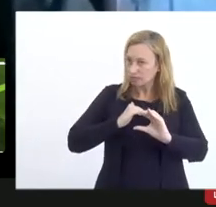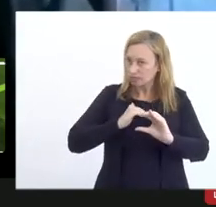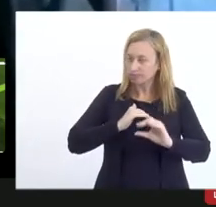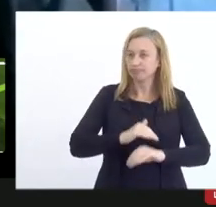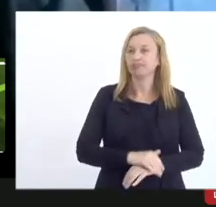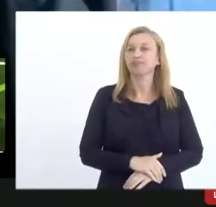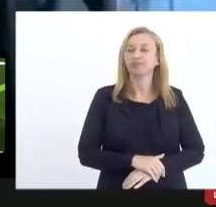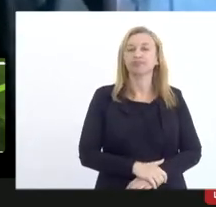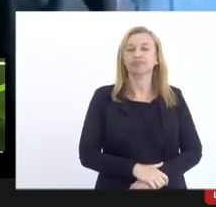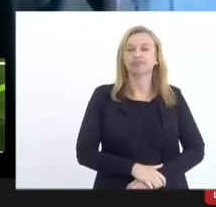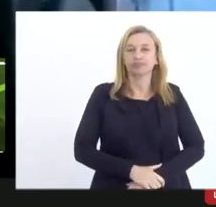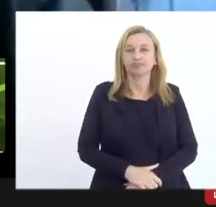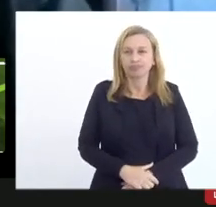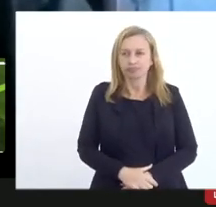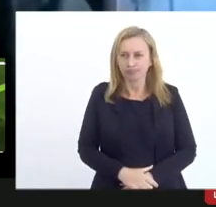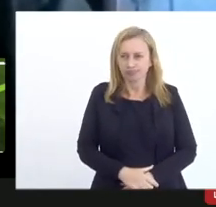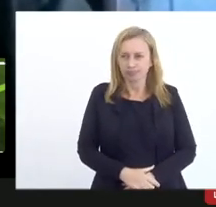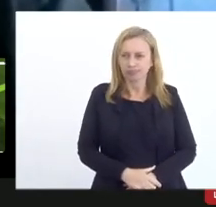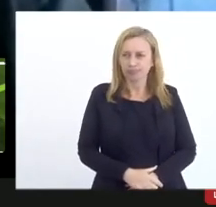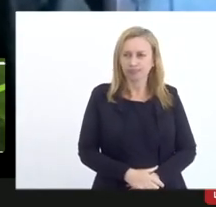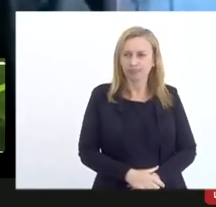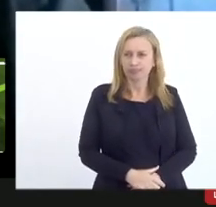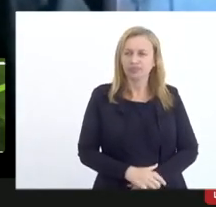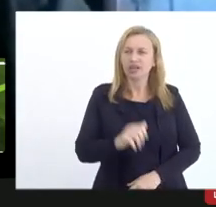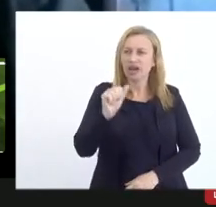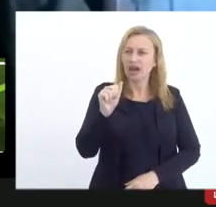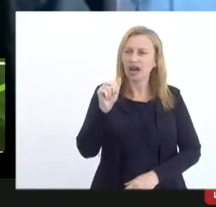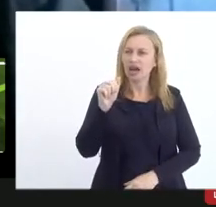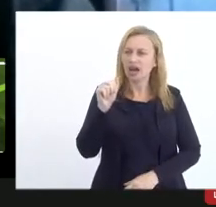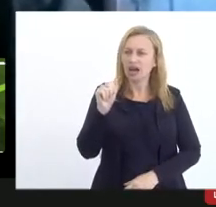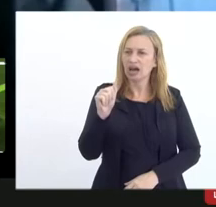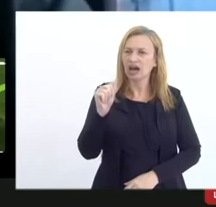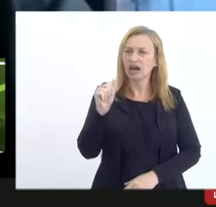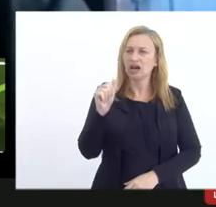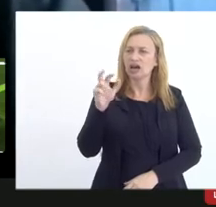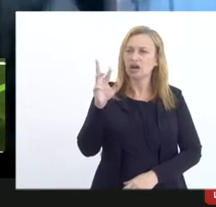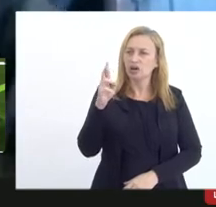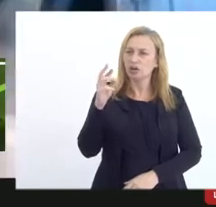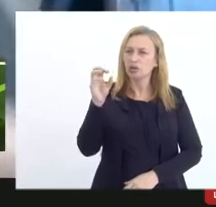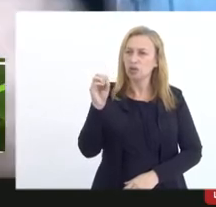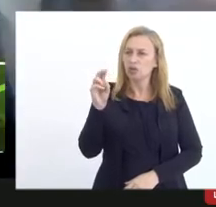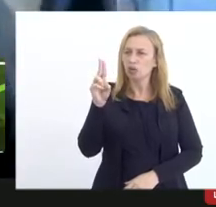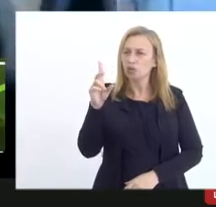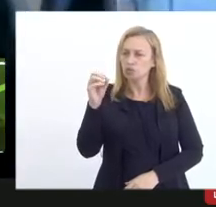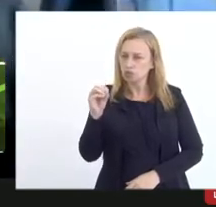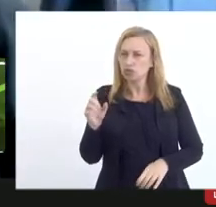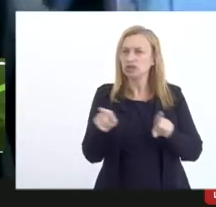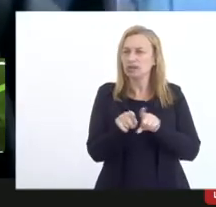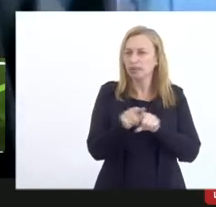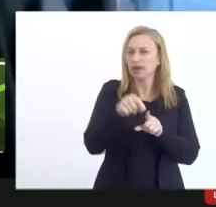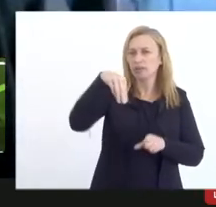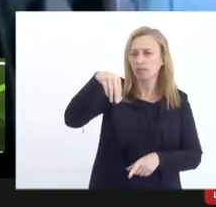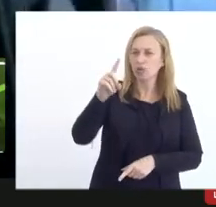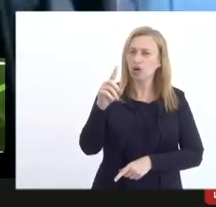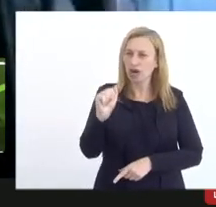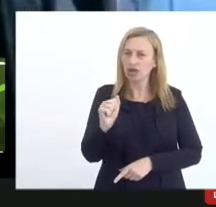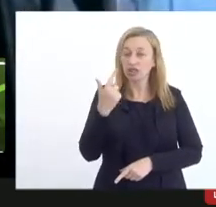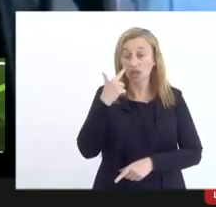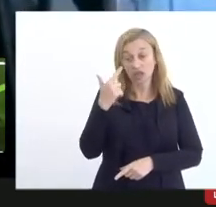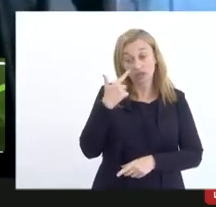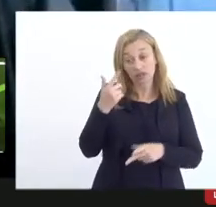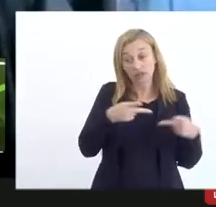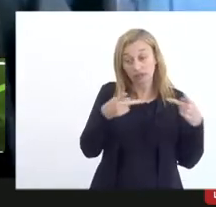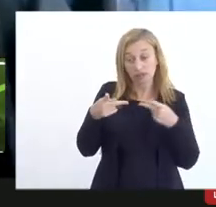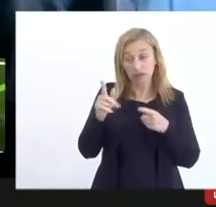manda aqui para o Haroldo e para a Morgana que a gente vai visitar eu me lembrei dessa que tem um mês